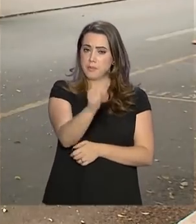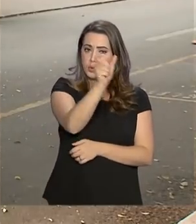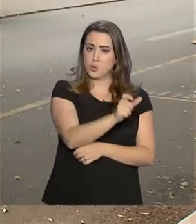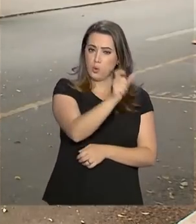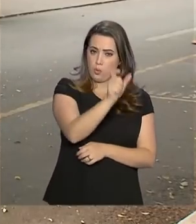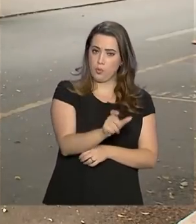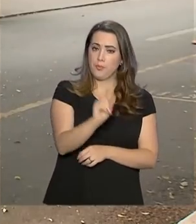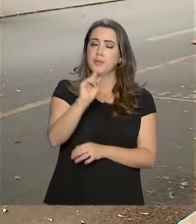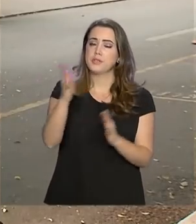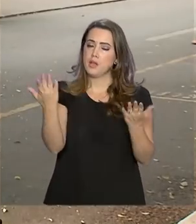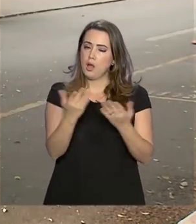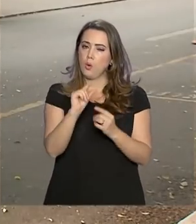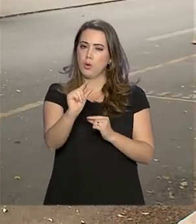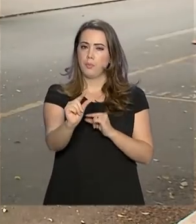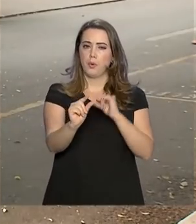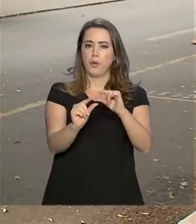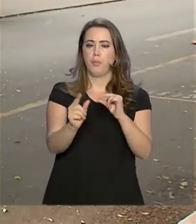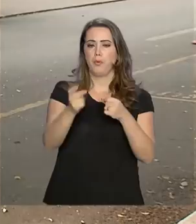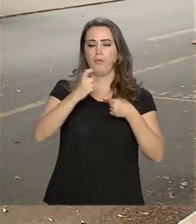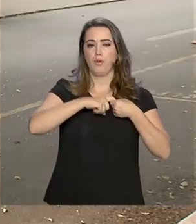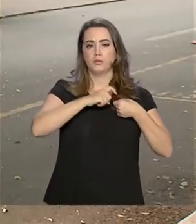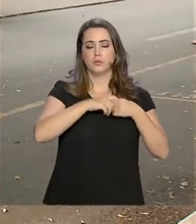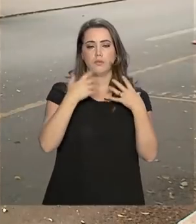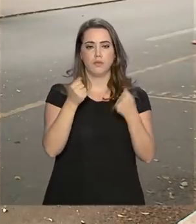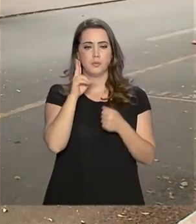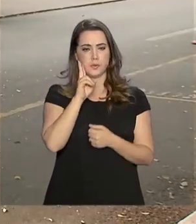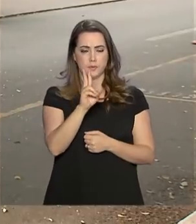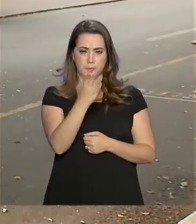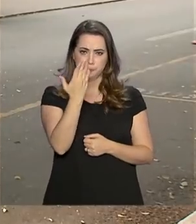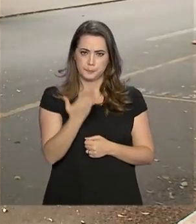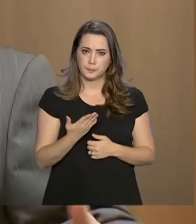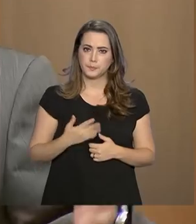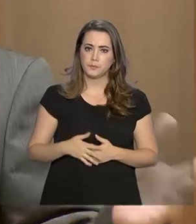ser retirados gradualmente, pouco a pouco. Vamos ouvir a entrevista.